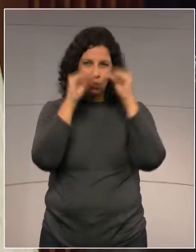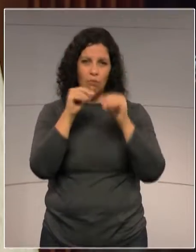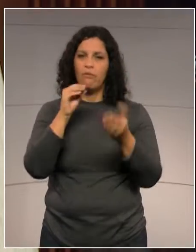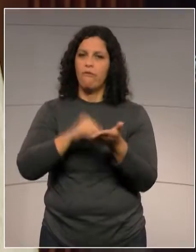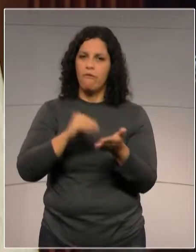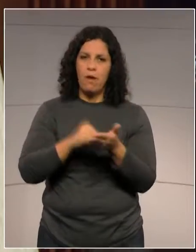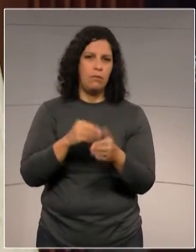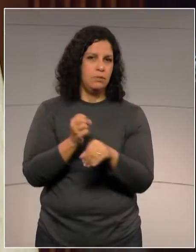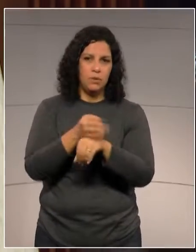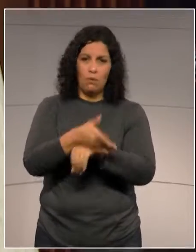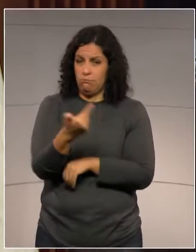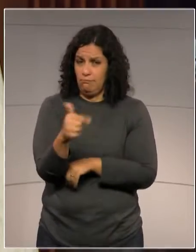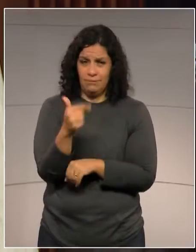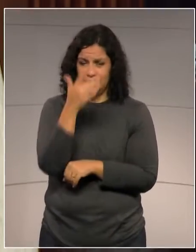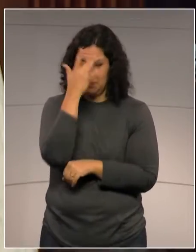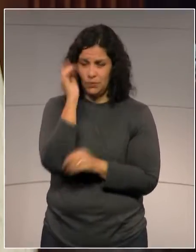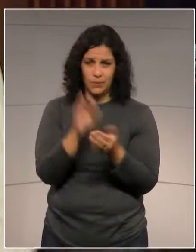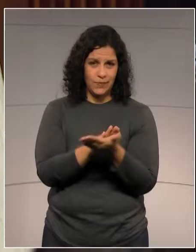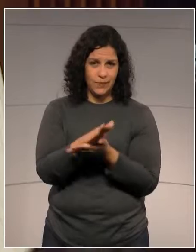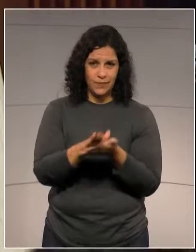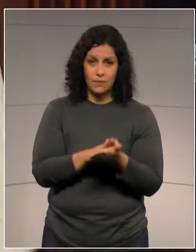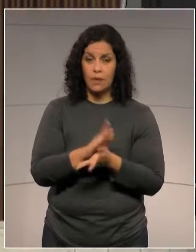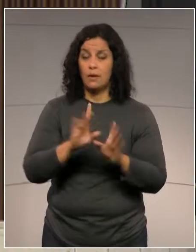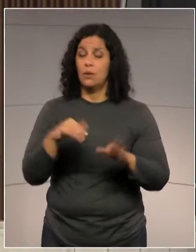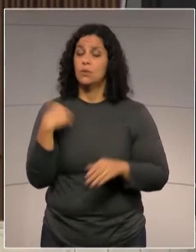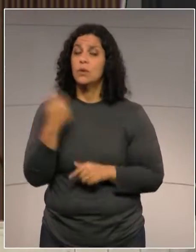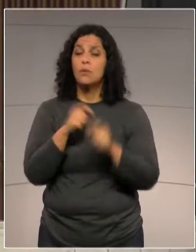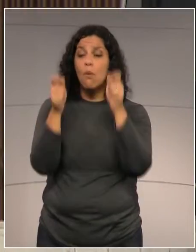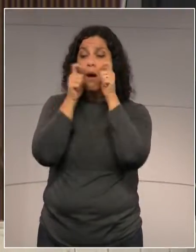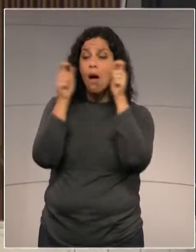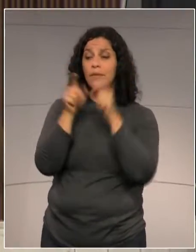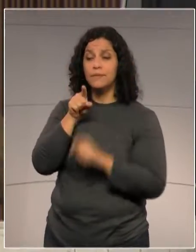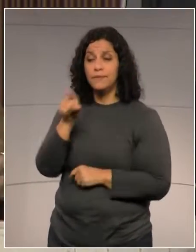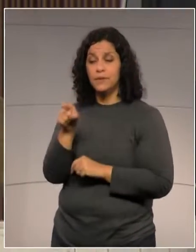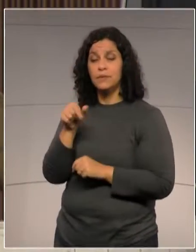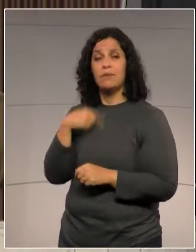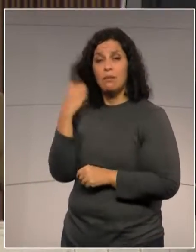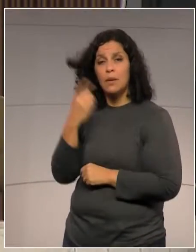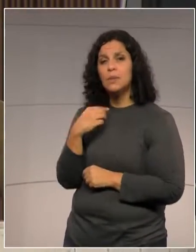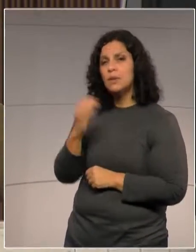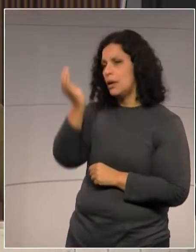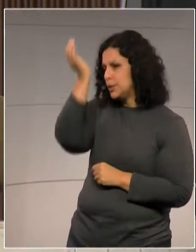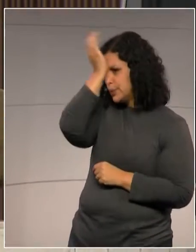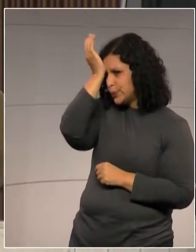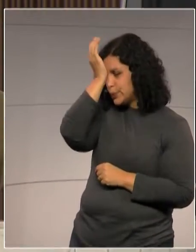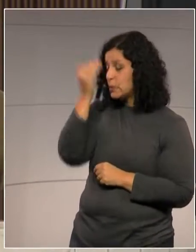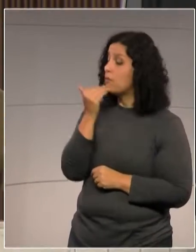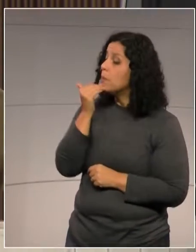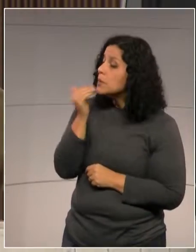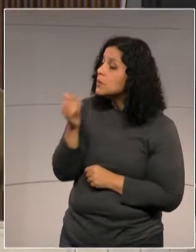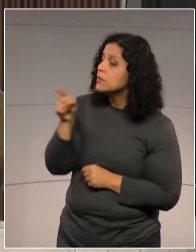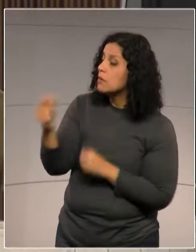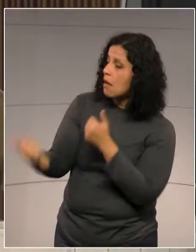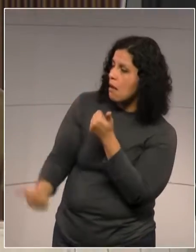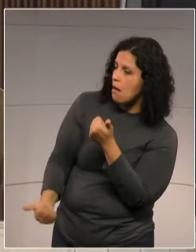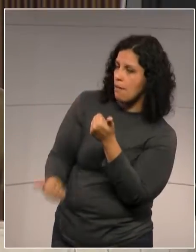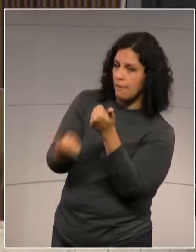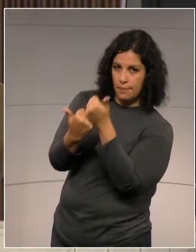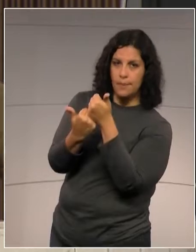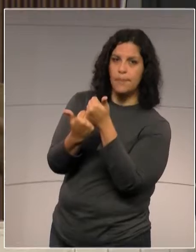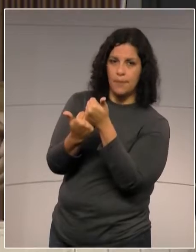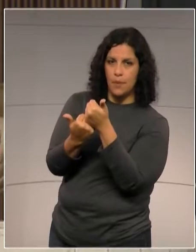deputado Hussein, faço esse alerta no sentido de solicitar seu apoio